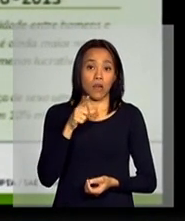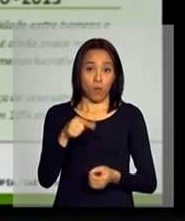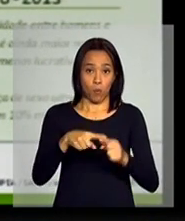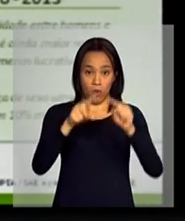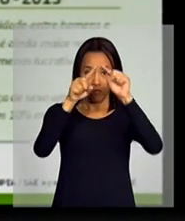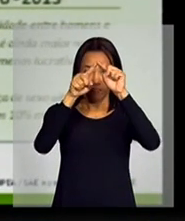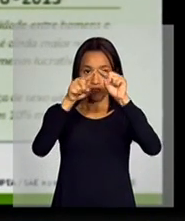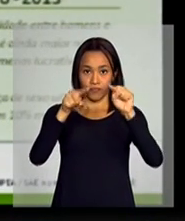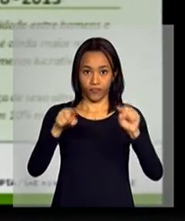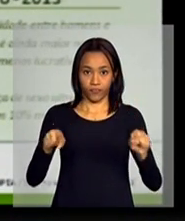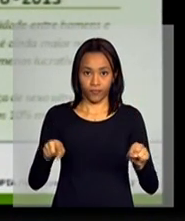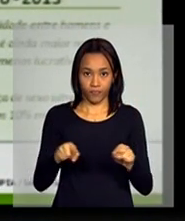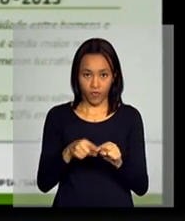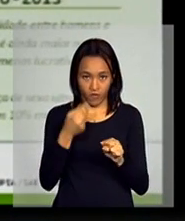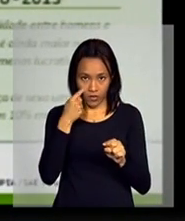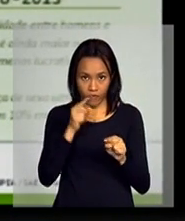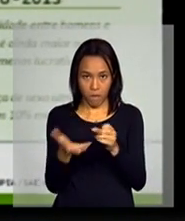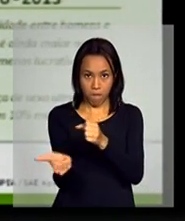pirâmide,